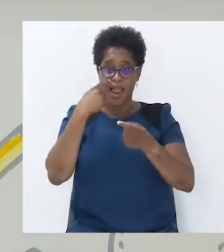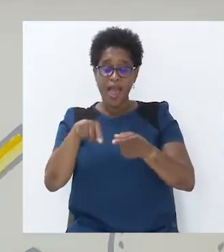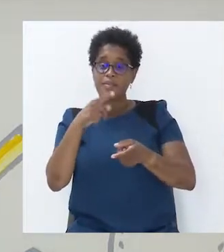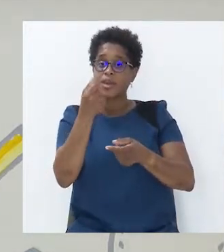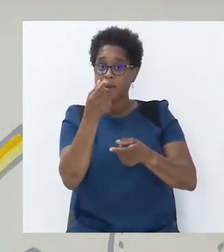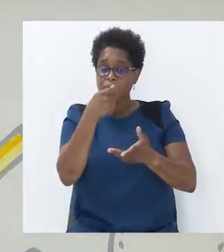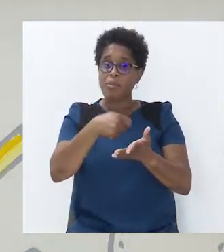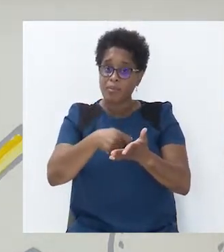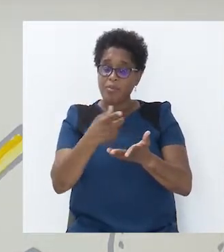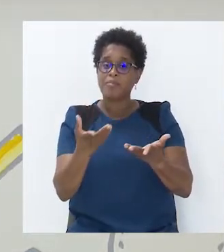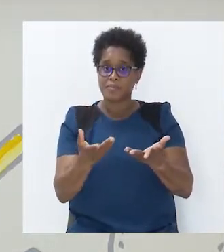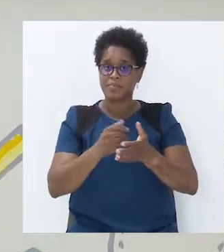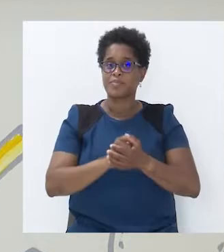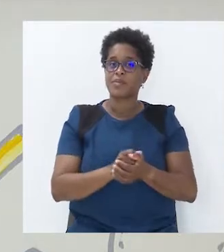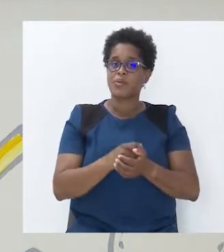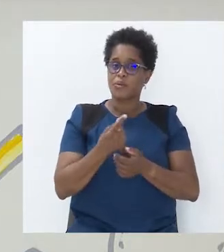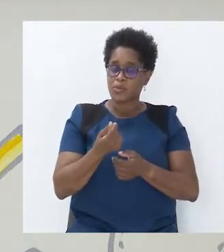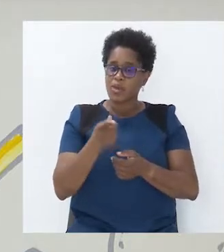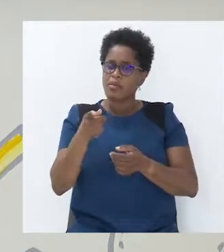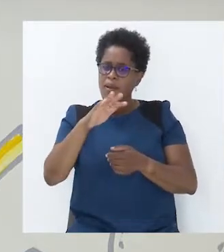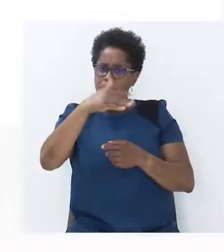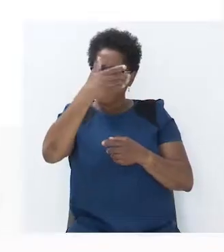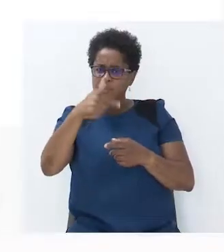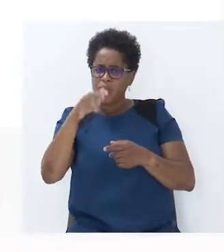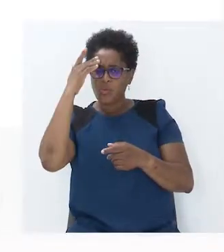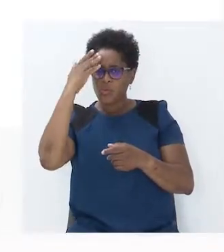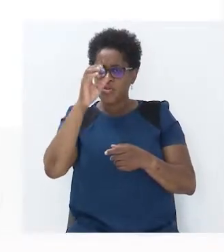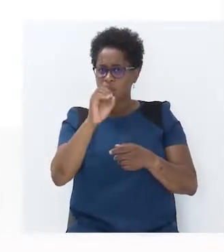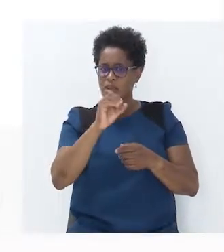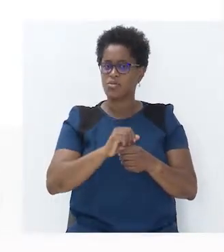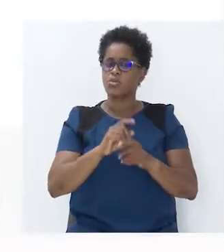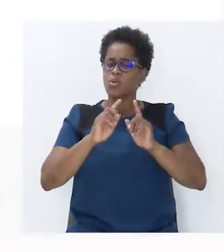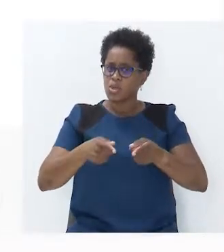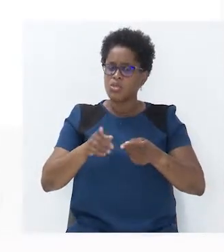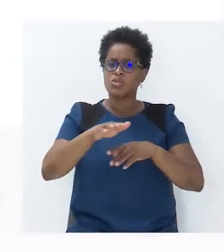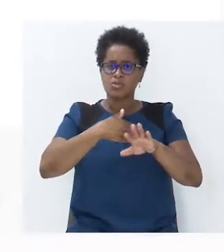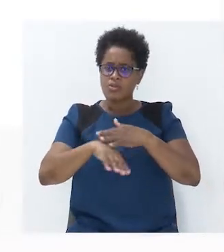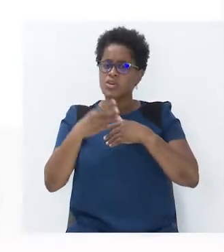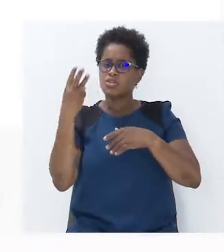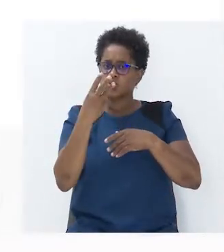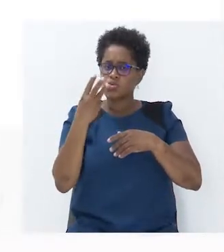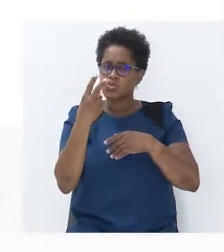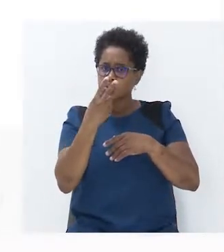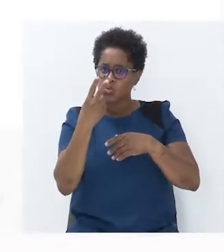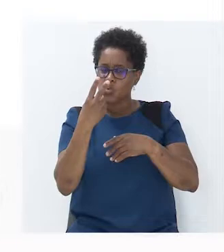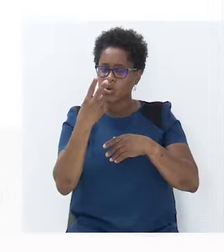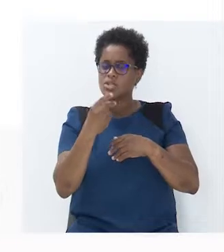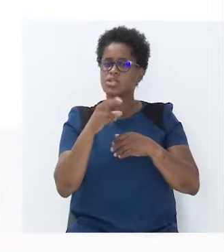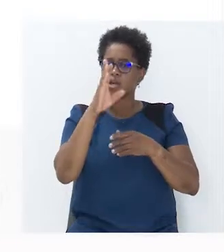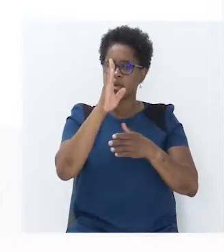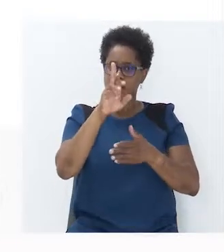temos aqui o número zero, que é a origem. Vamos traçar duas retas ali. Uma reta